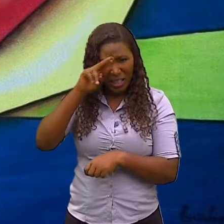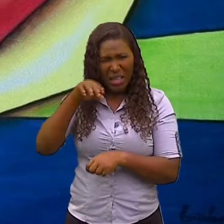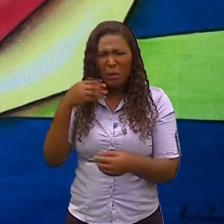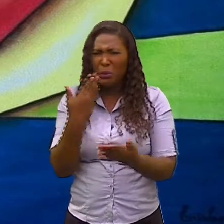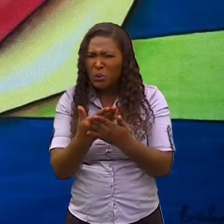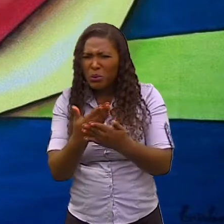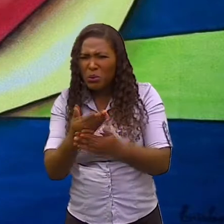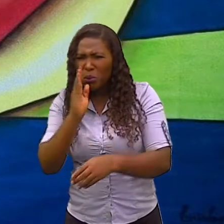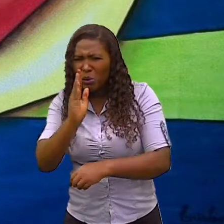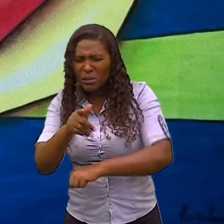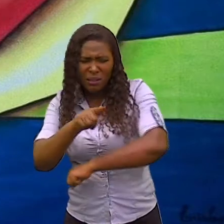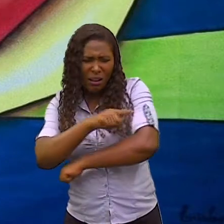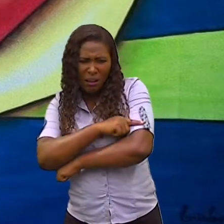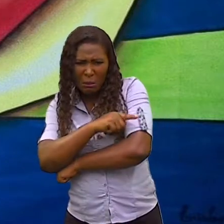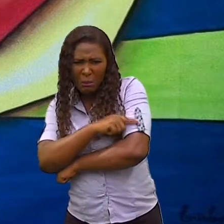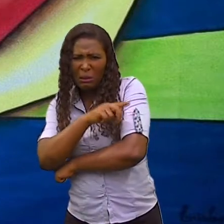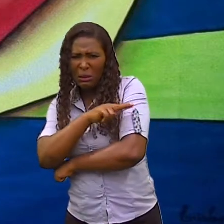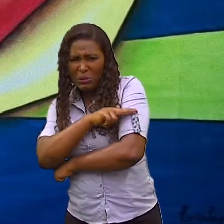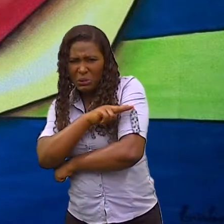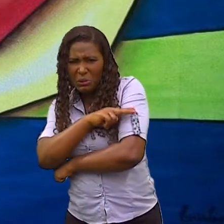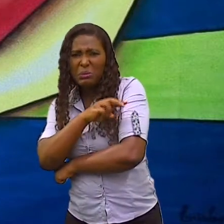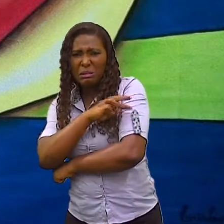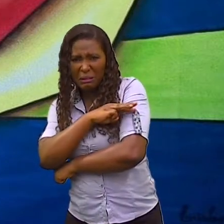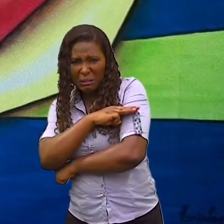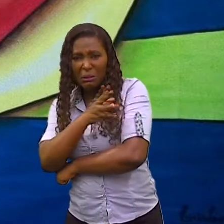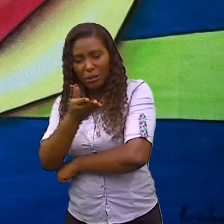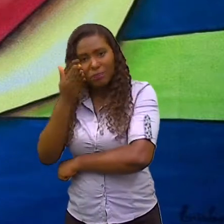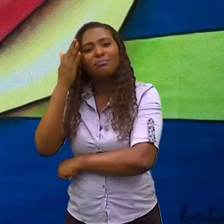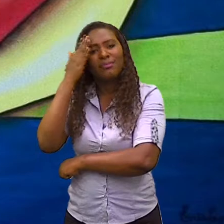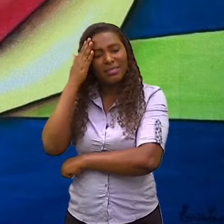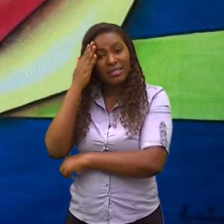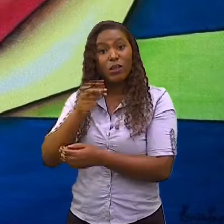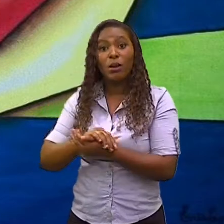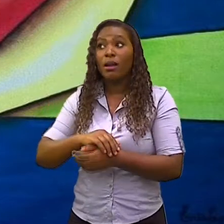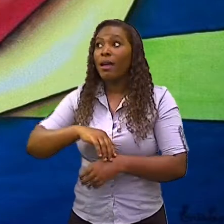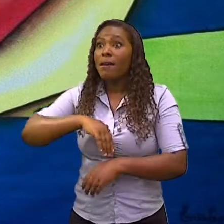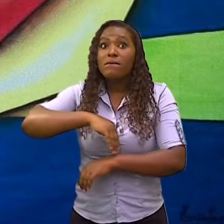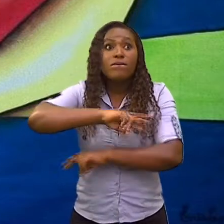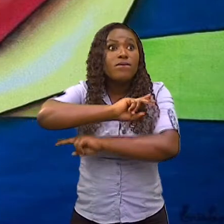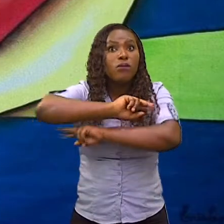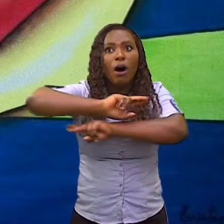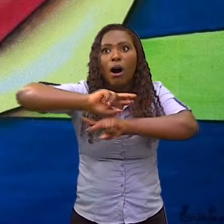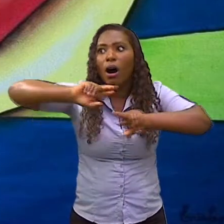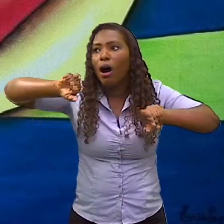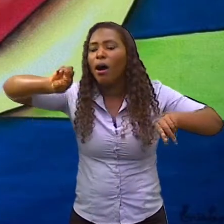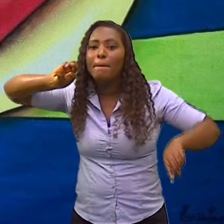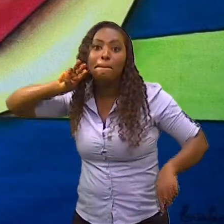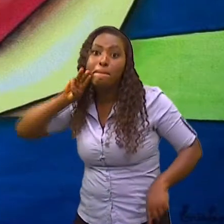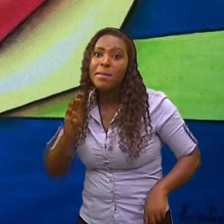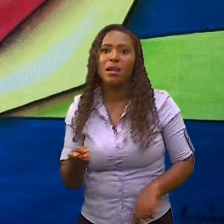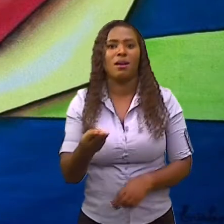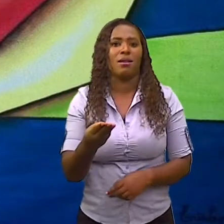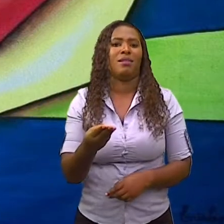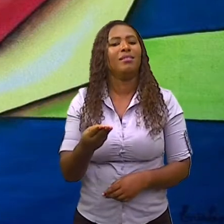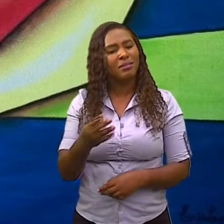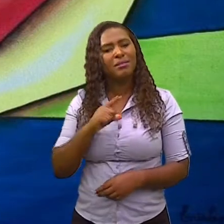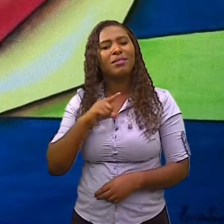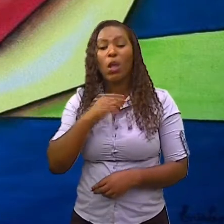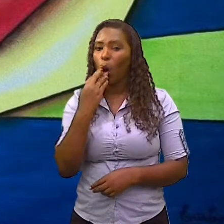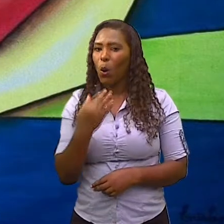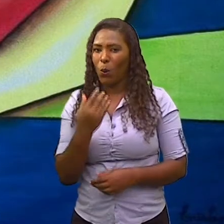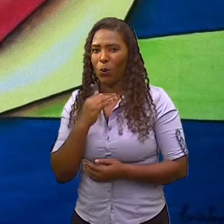possamos vir a conhecer, que são milhares e milhares em suas tonalidades. Então, o falvismo, ele representa